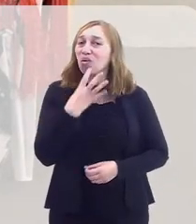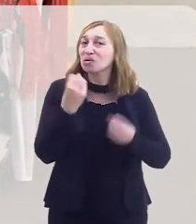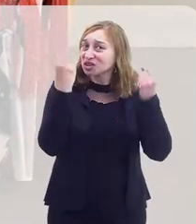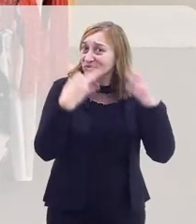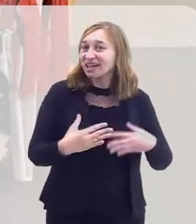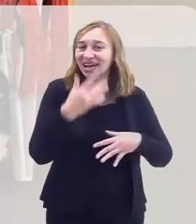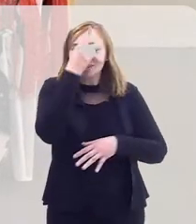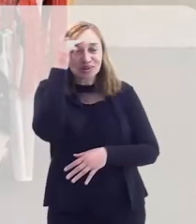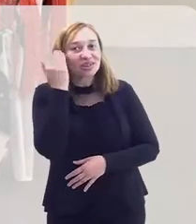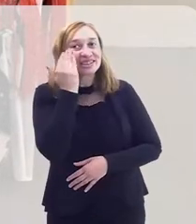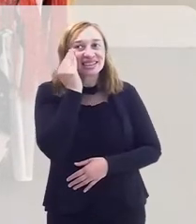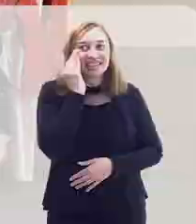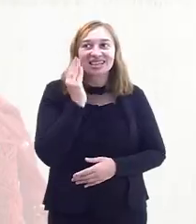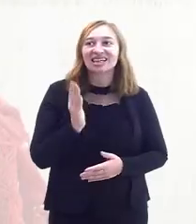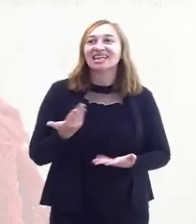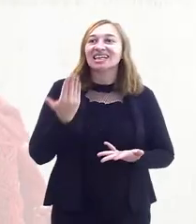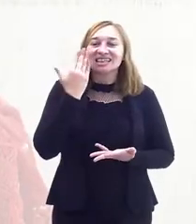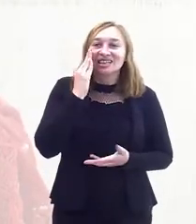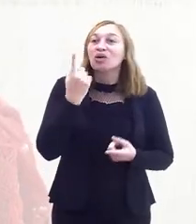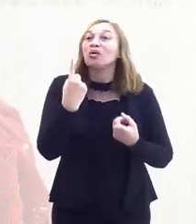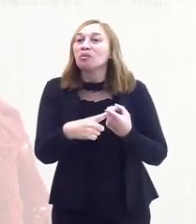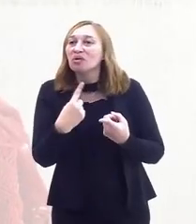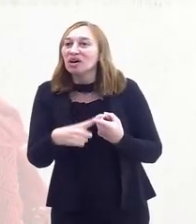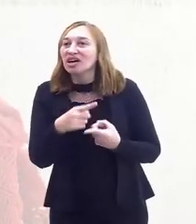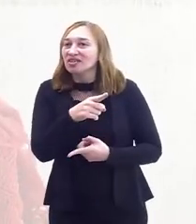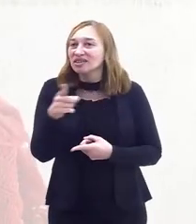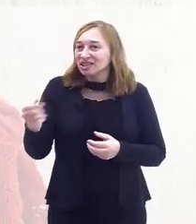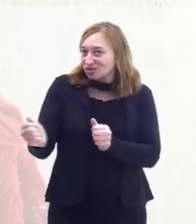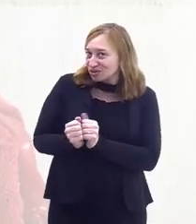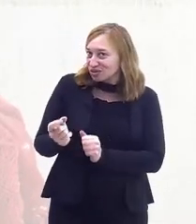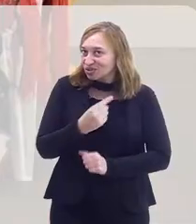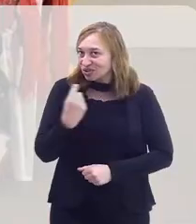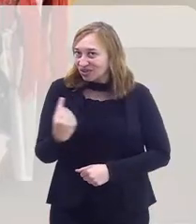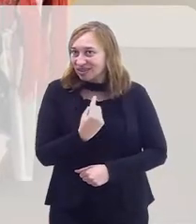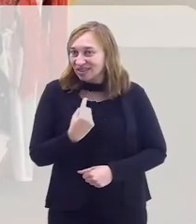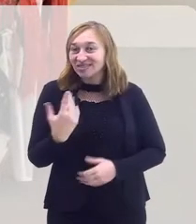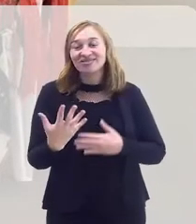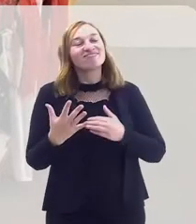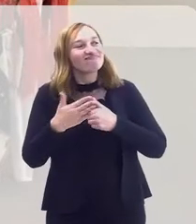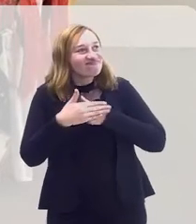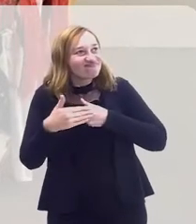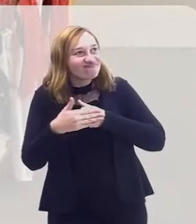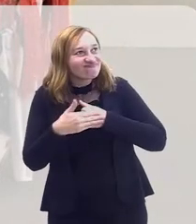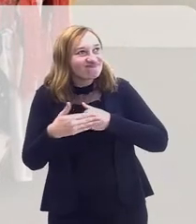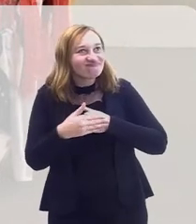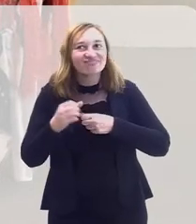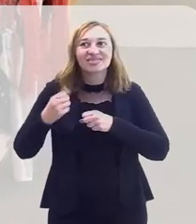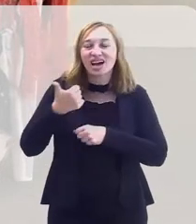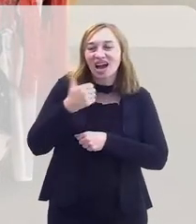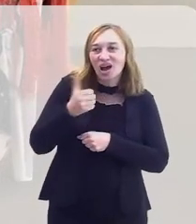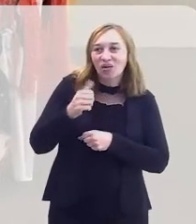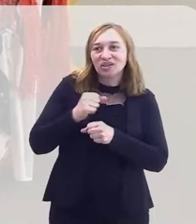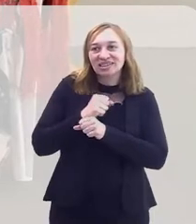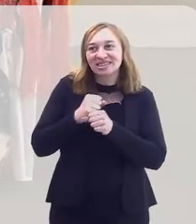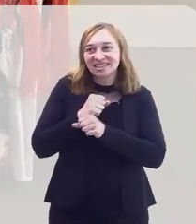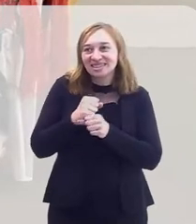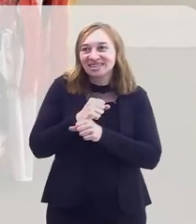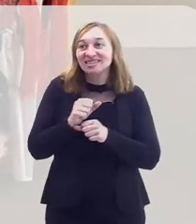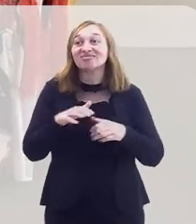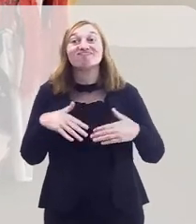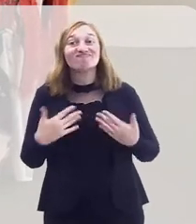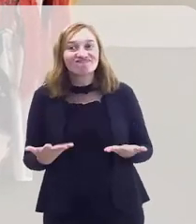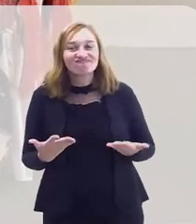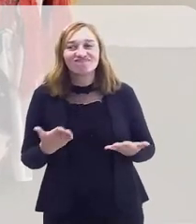entenderem e até entenderem por que vocês estão conosco. Com muito carinho, já há 11 anos e,